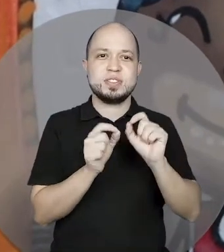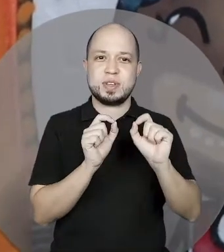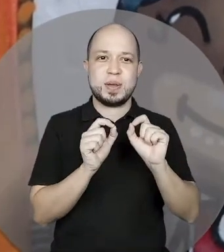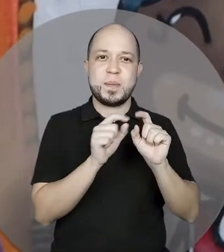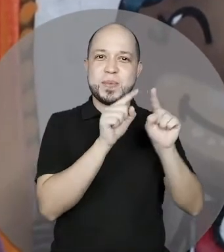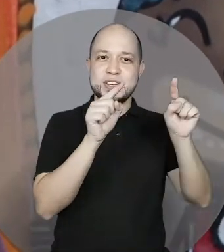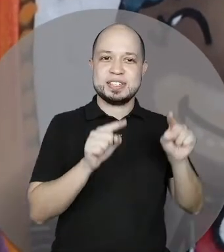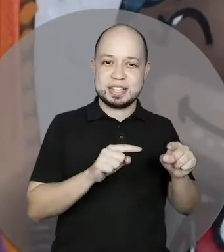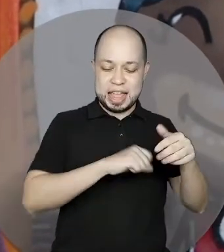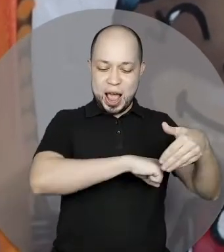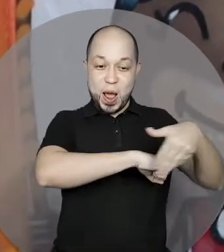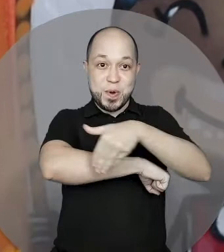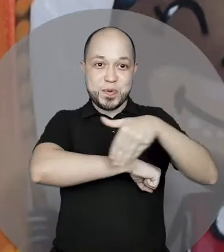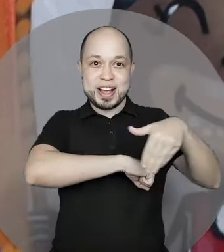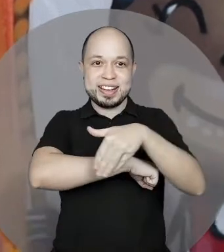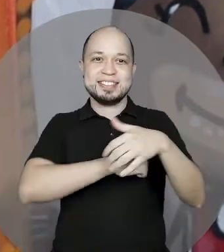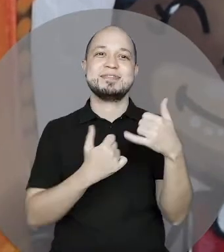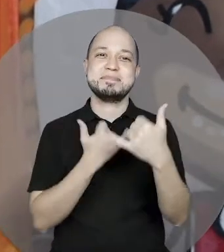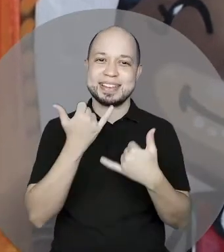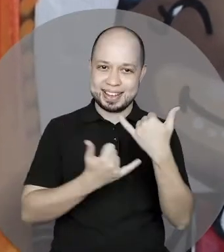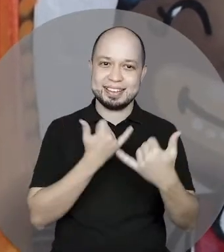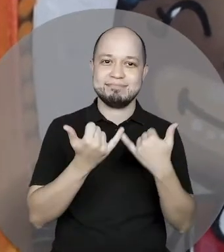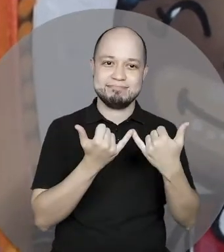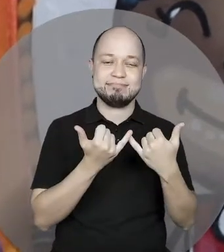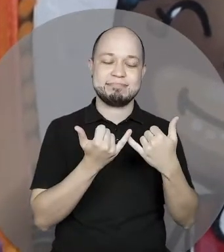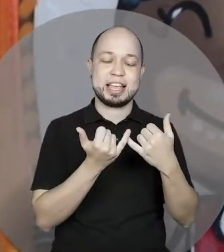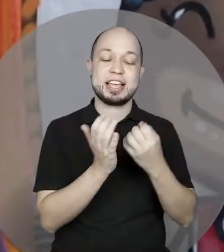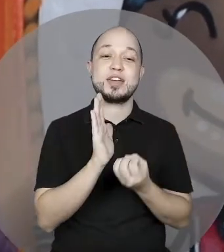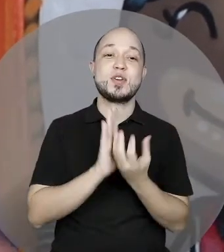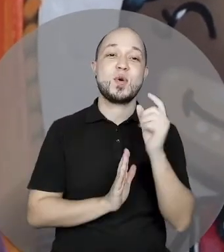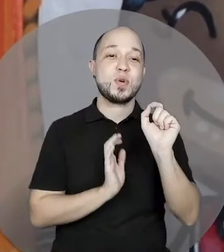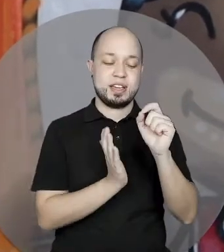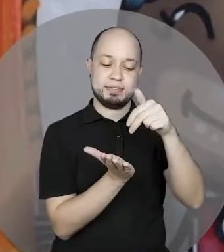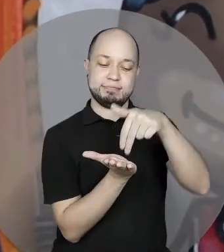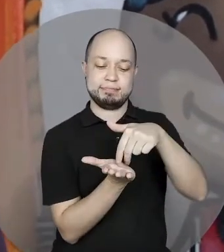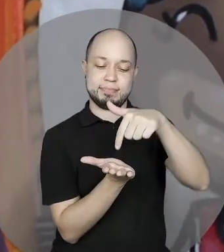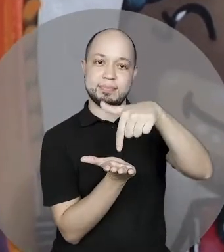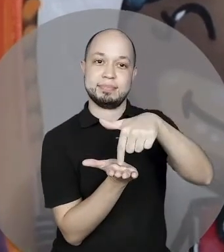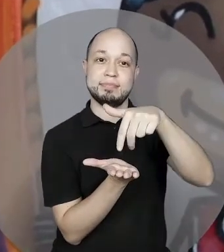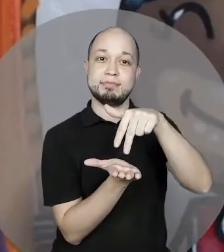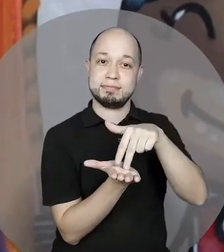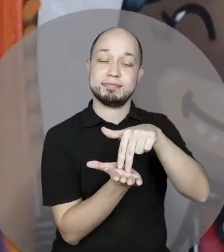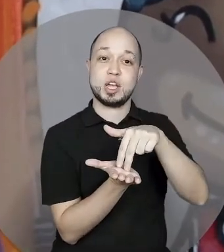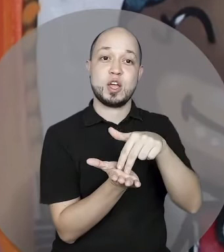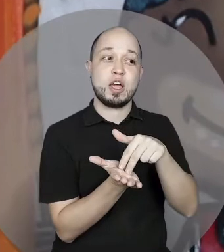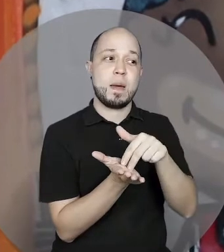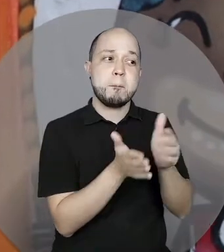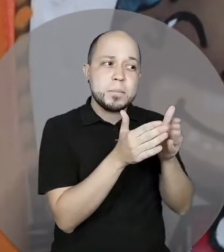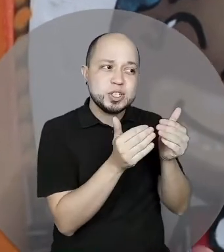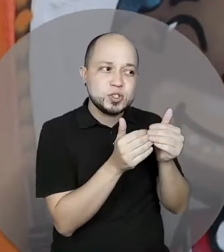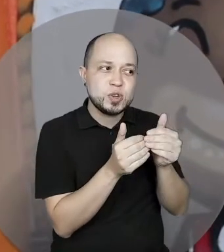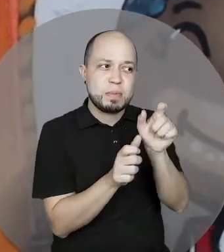Brincar, que é onde a gente criou amarelinhas nas ruas, com a permissão dos moradores, onde a criança vai ter um